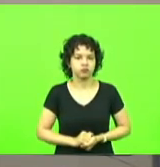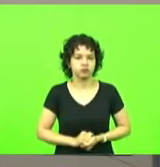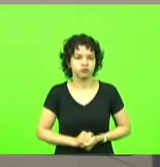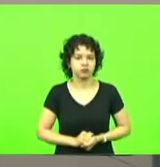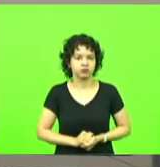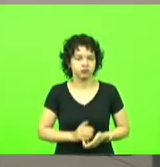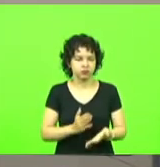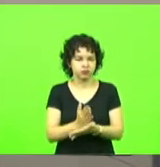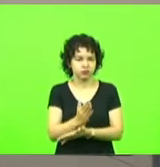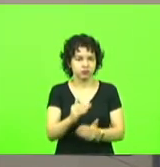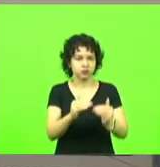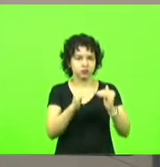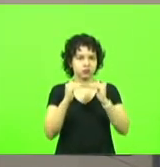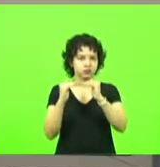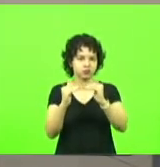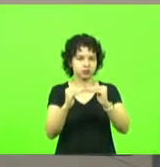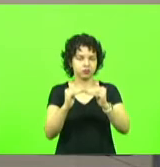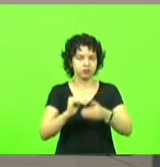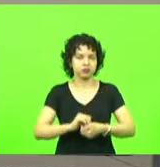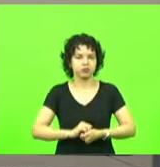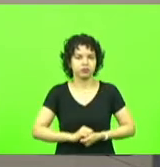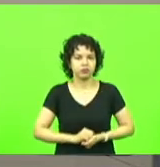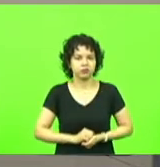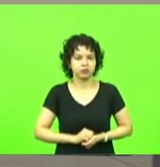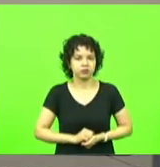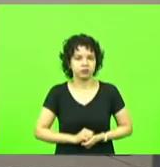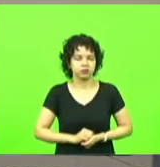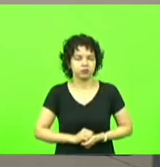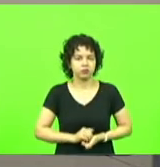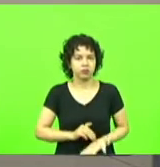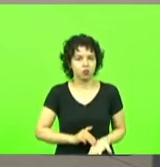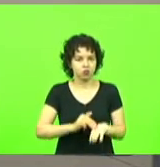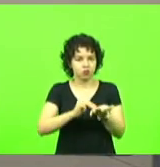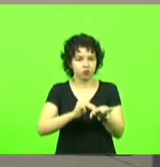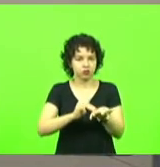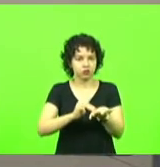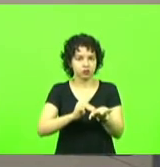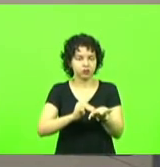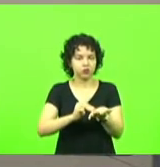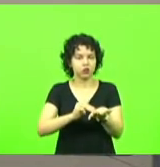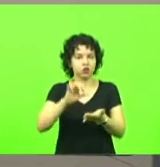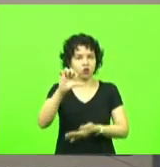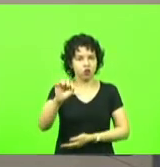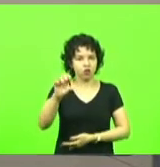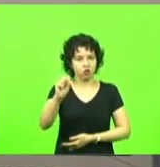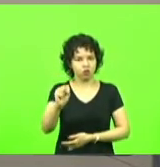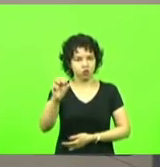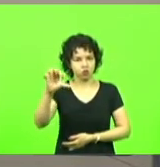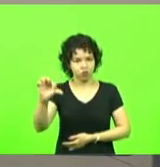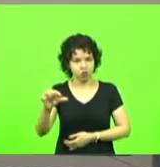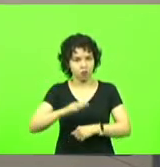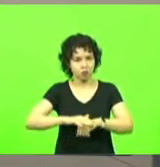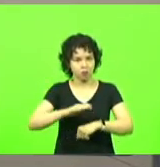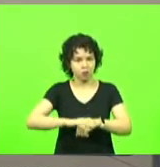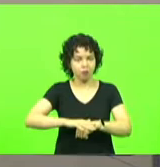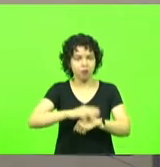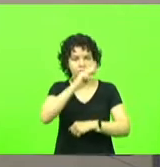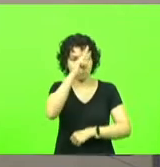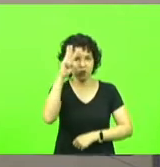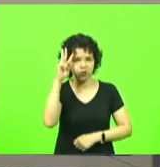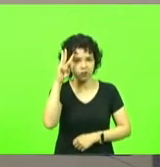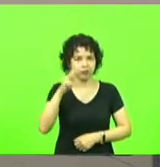aprovado por unanimidade moção número número 989 deputado Volney Weber